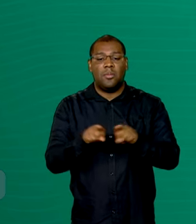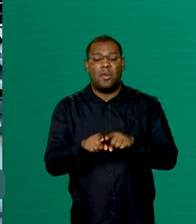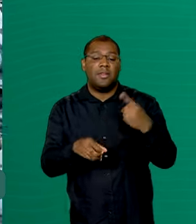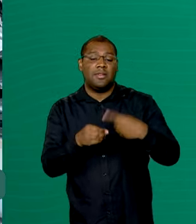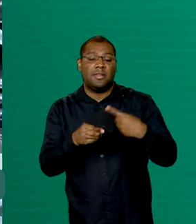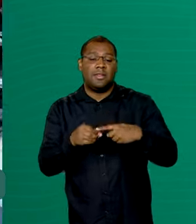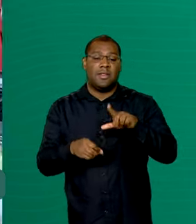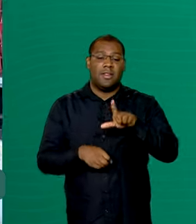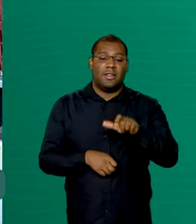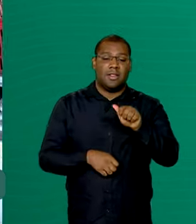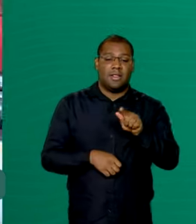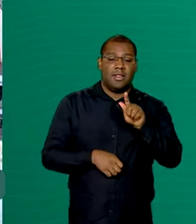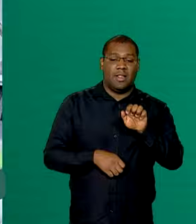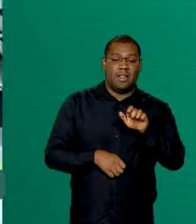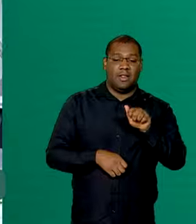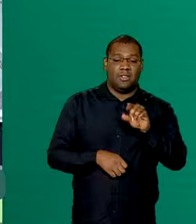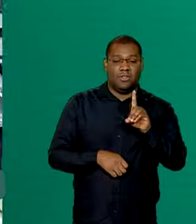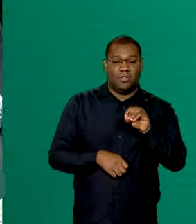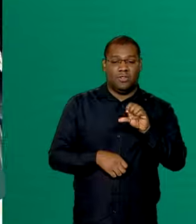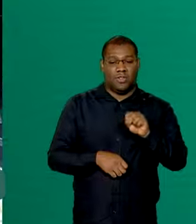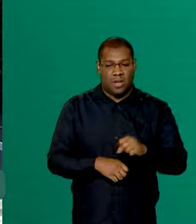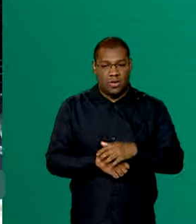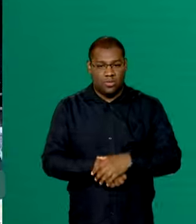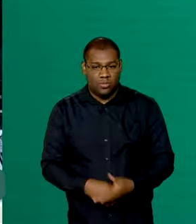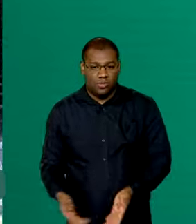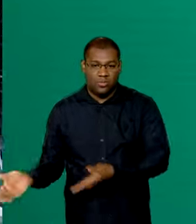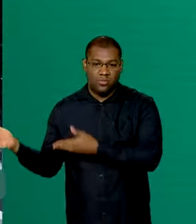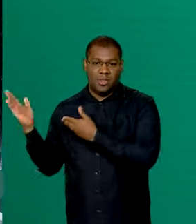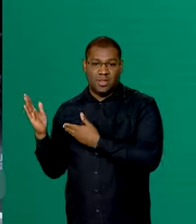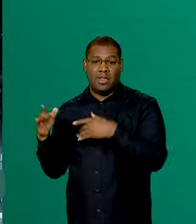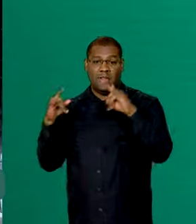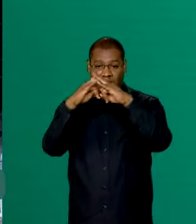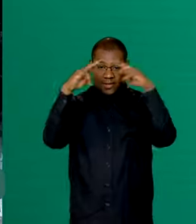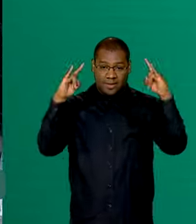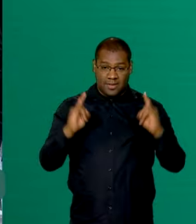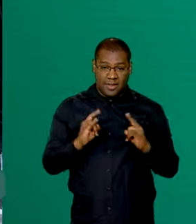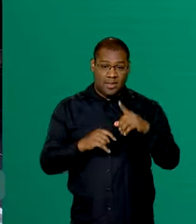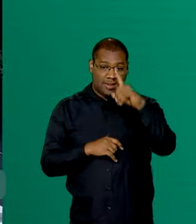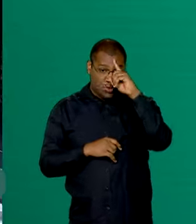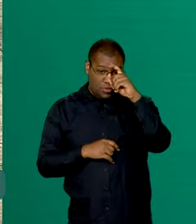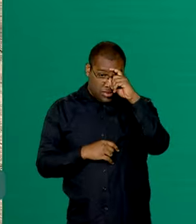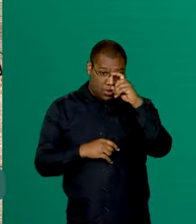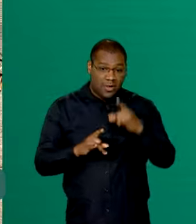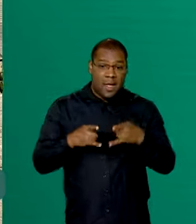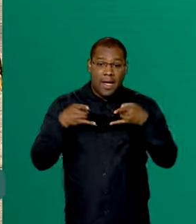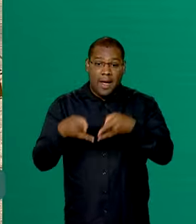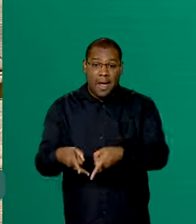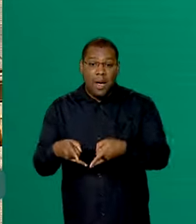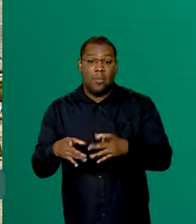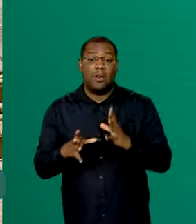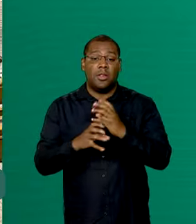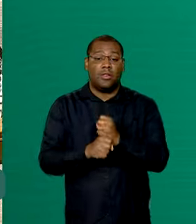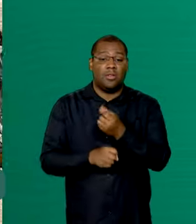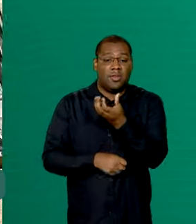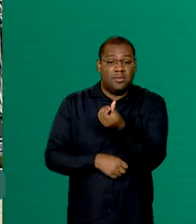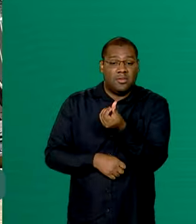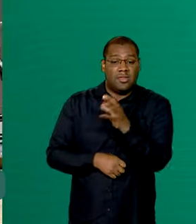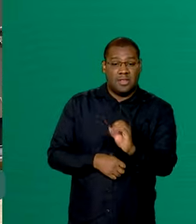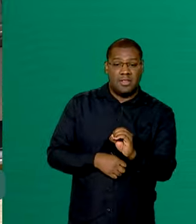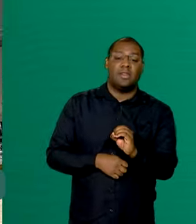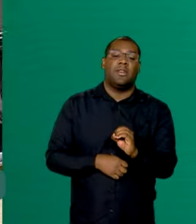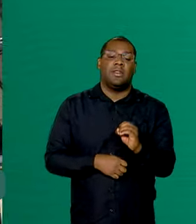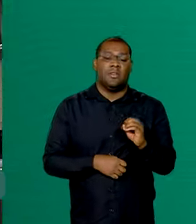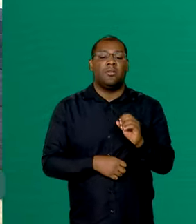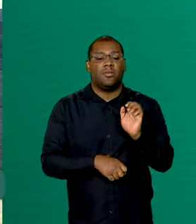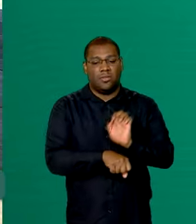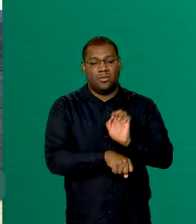Campanha. E outros dois módulos hospitalares com capacidade para 60 leitos também vão ser embarcados para o Rio